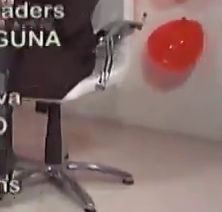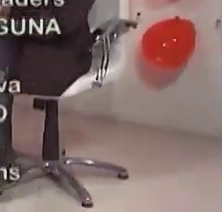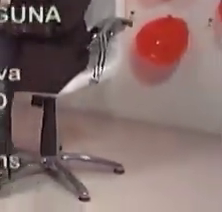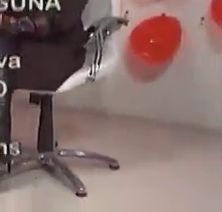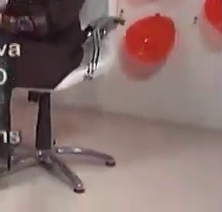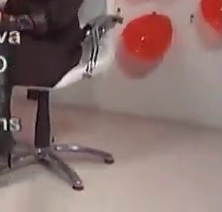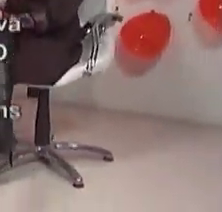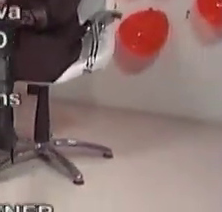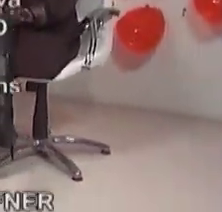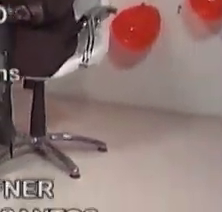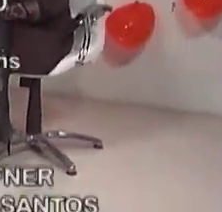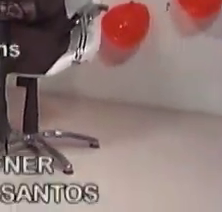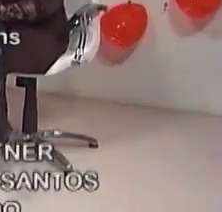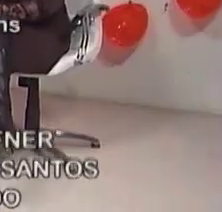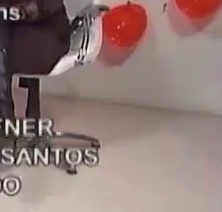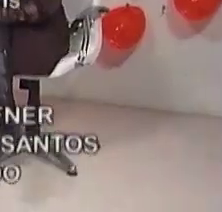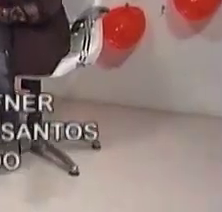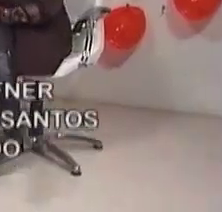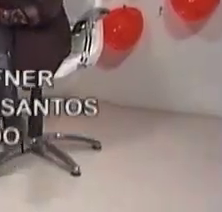Obrigado. Obrigado.